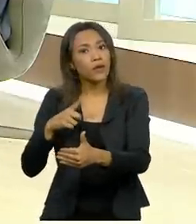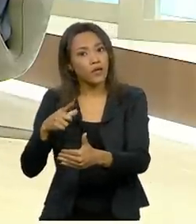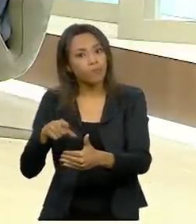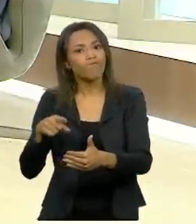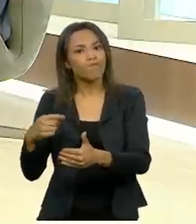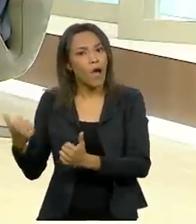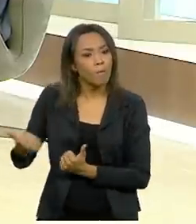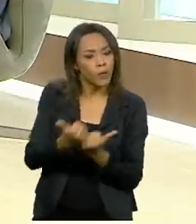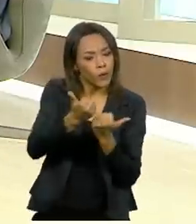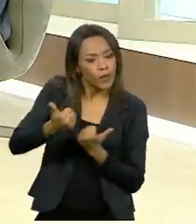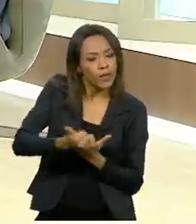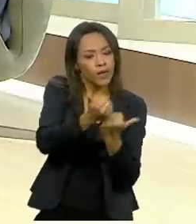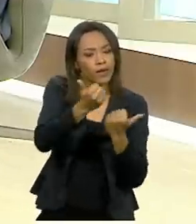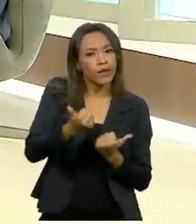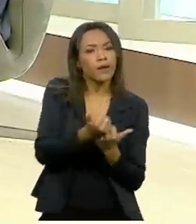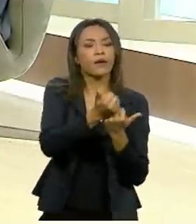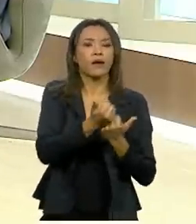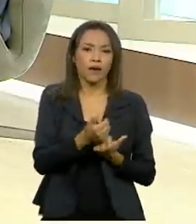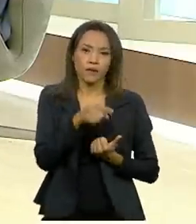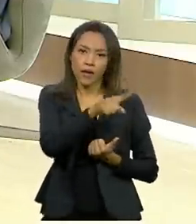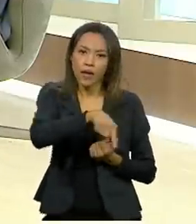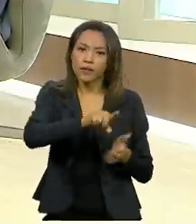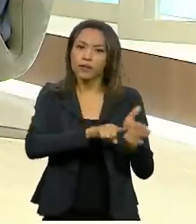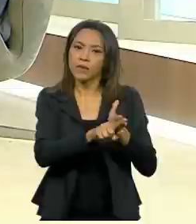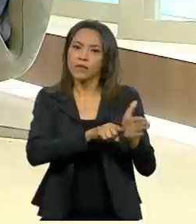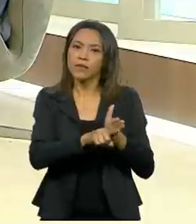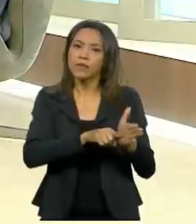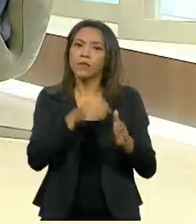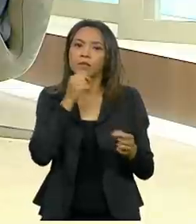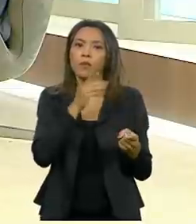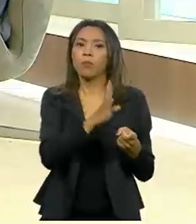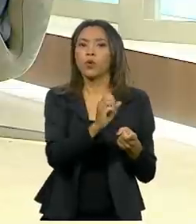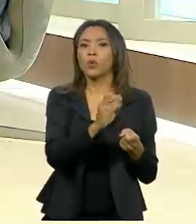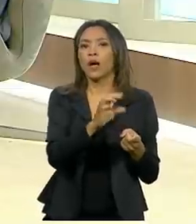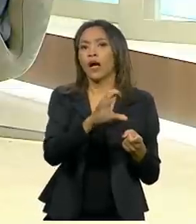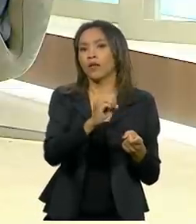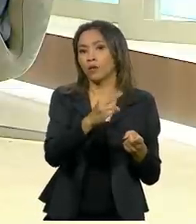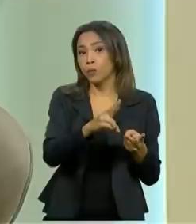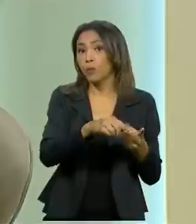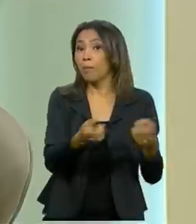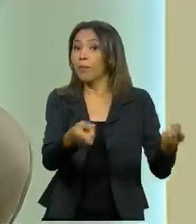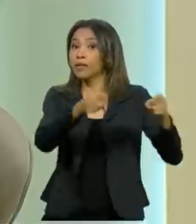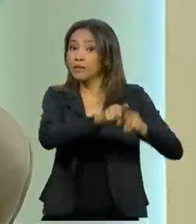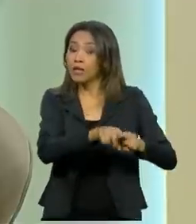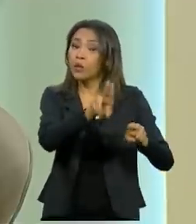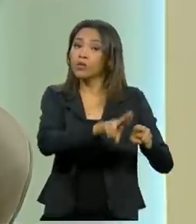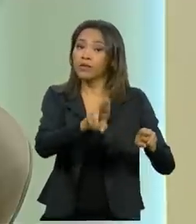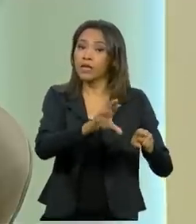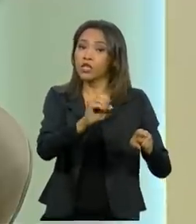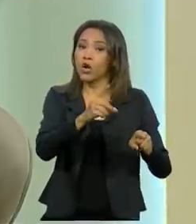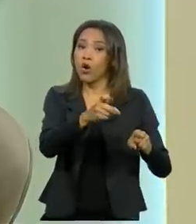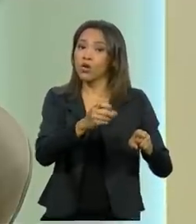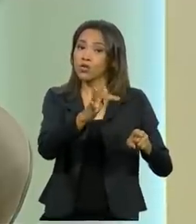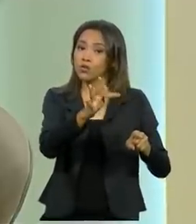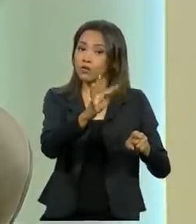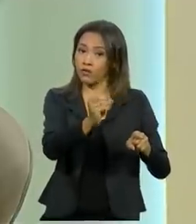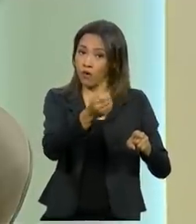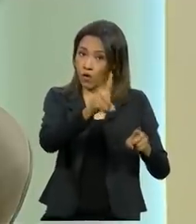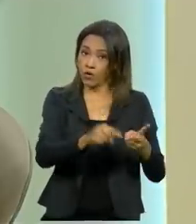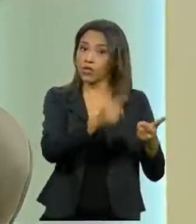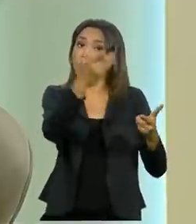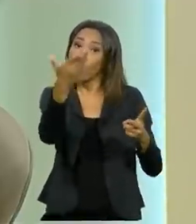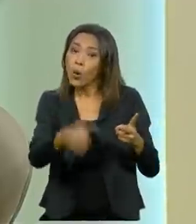estudos, né? Por exemplo, o estudo realizado em Botucatu, com parceria com a Universidade de Oxford, a Fiocruz, a Unesp,